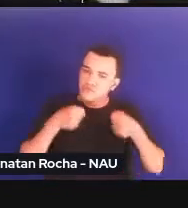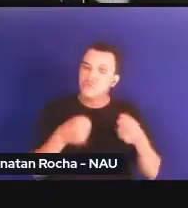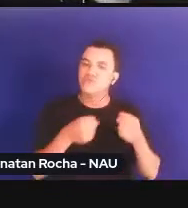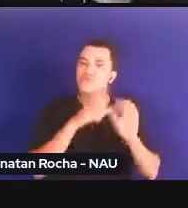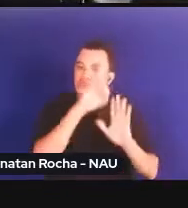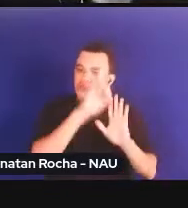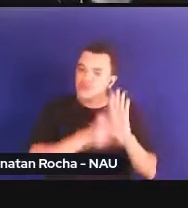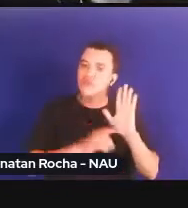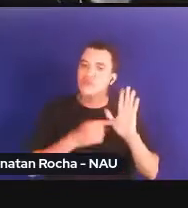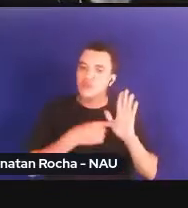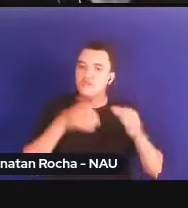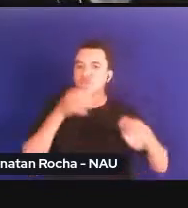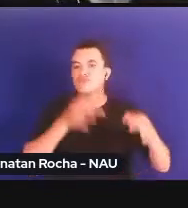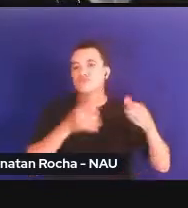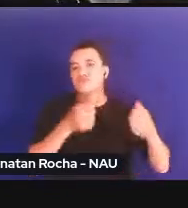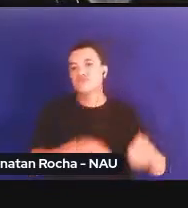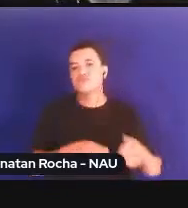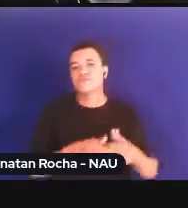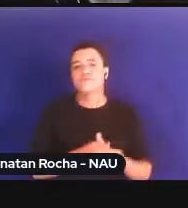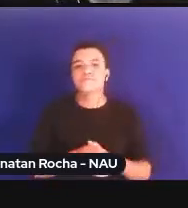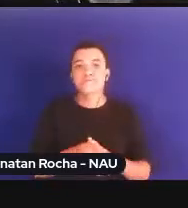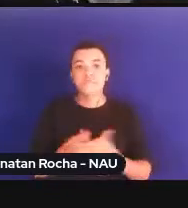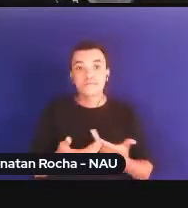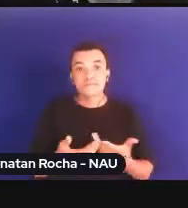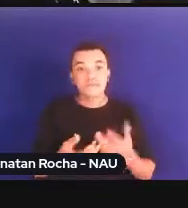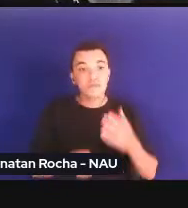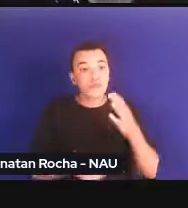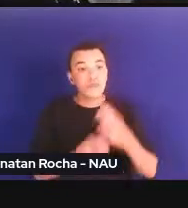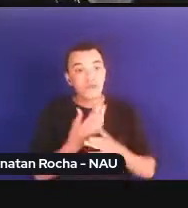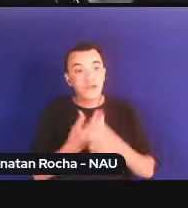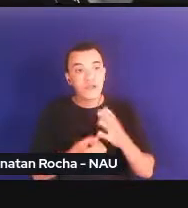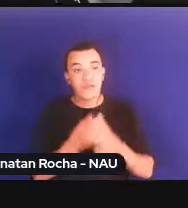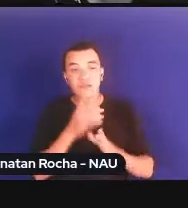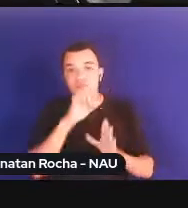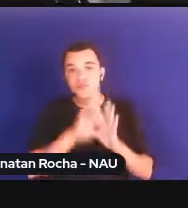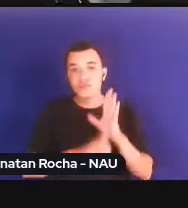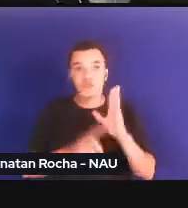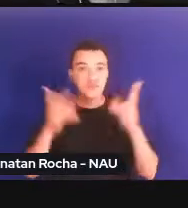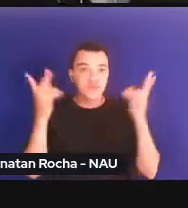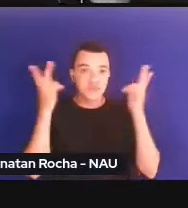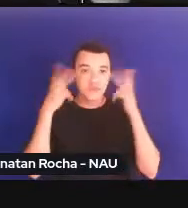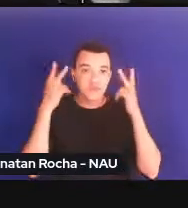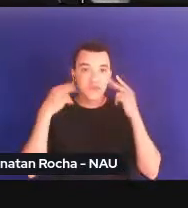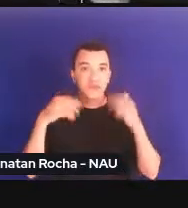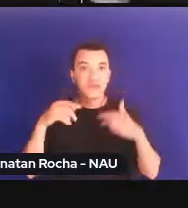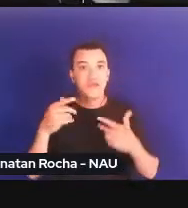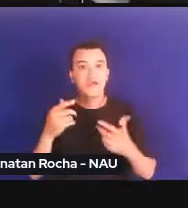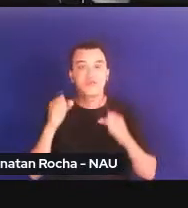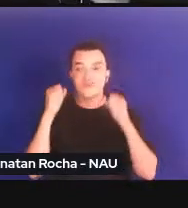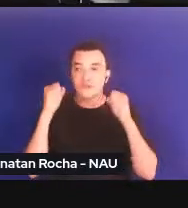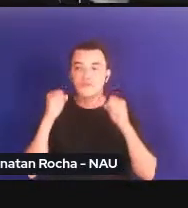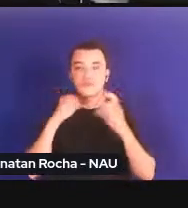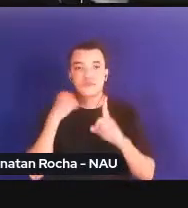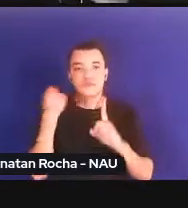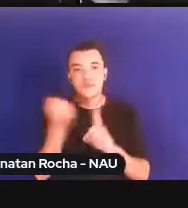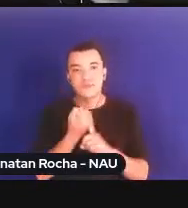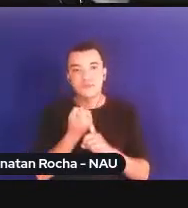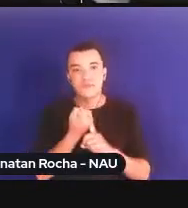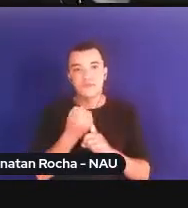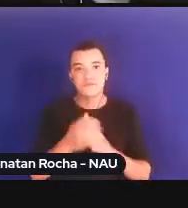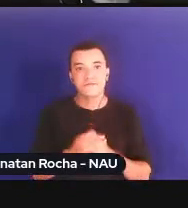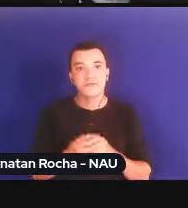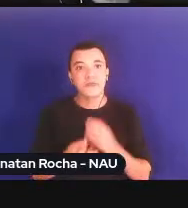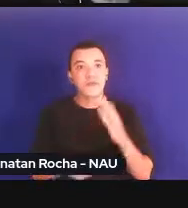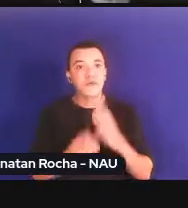nascem da inspiração dos direitos naturais do pensamento cristão e das lutas sociais vão ganhando dimensões